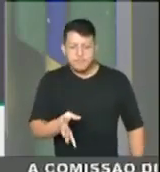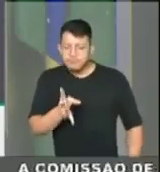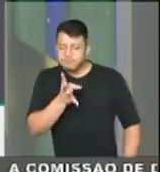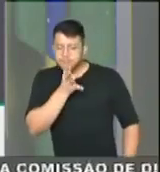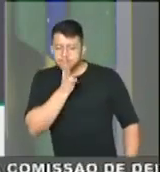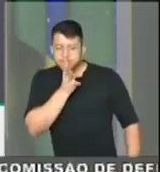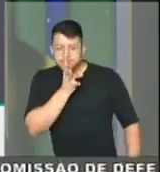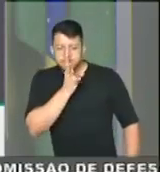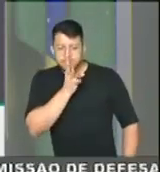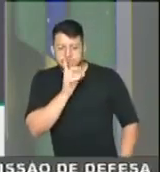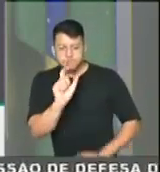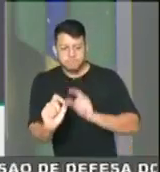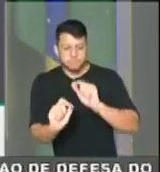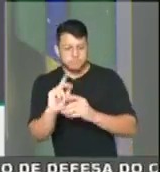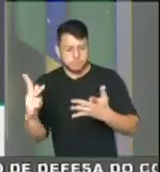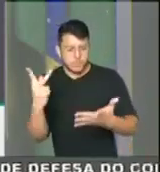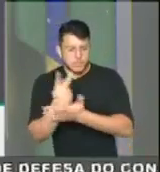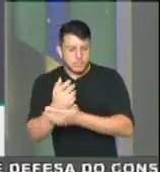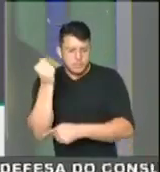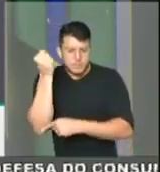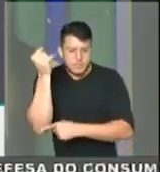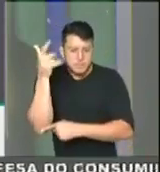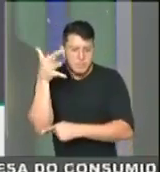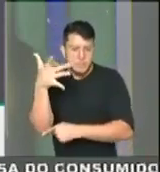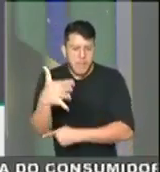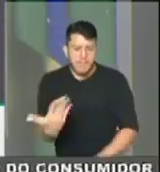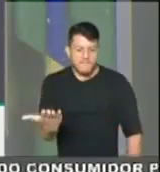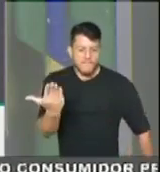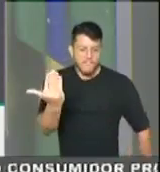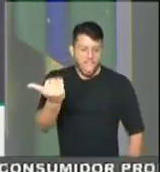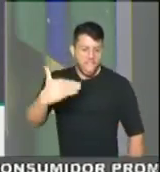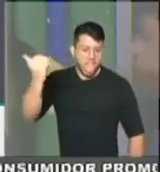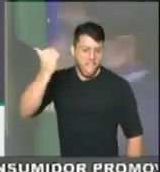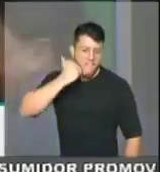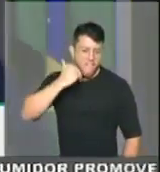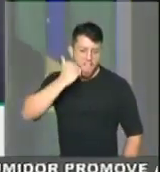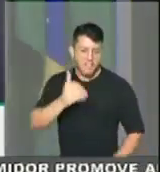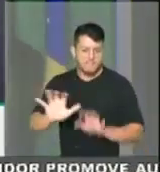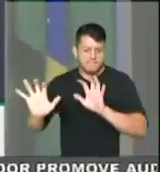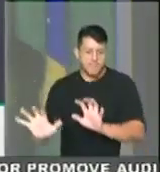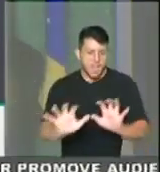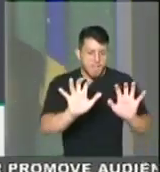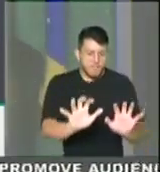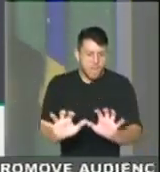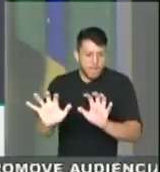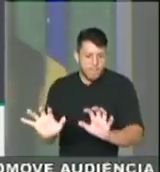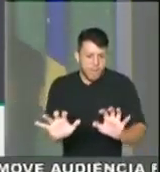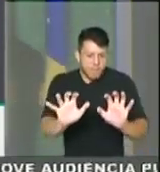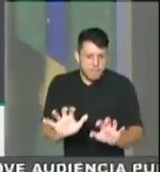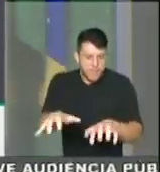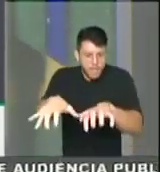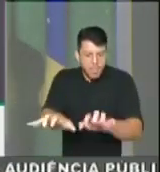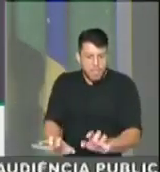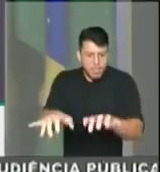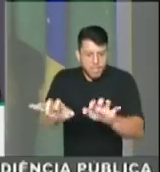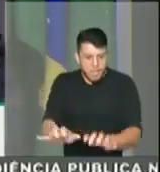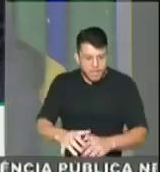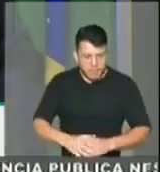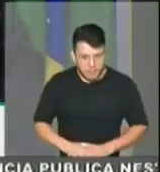3 horas da manhã. Vem cachorra, vem quicando, vem sentando.